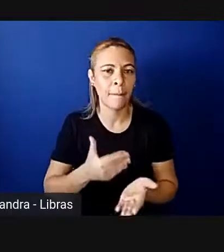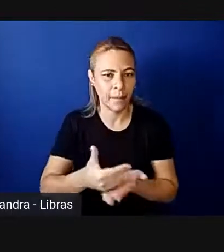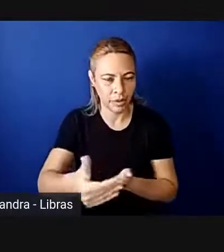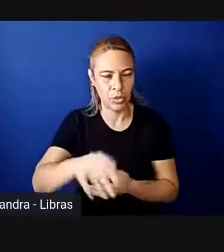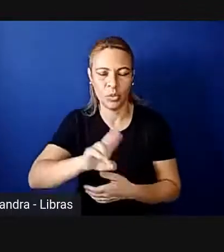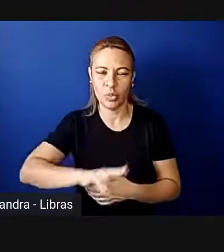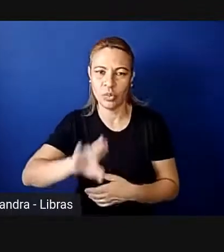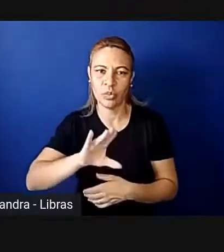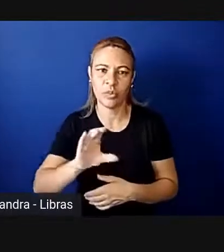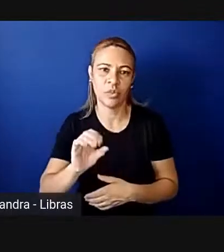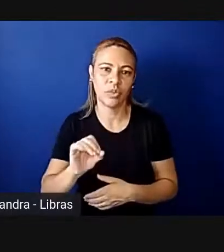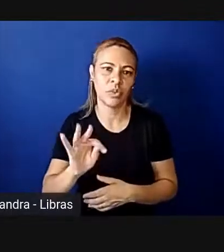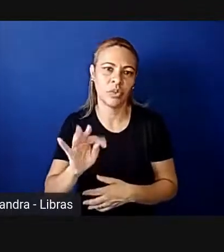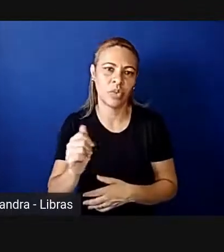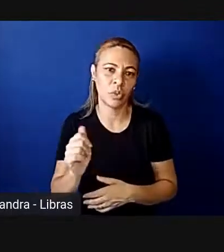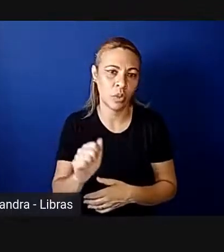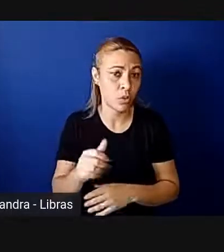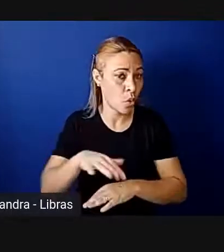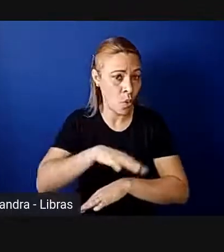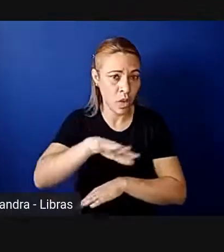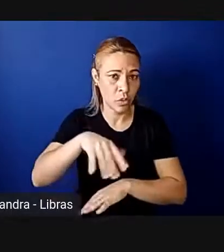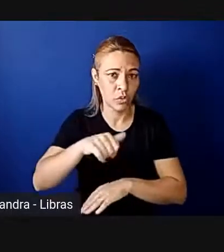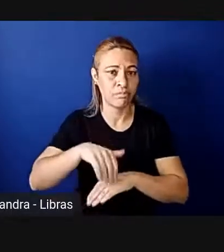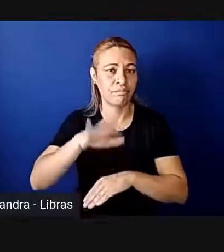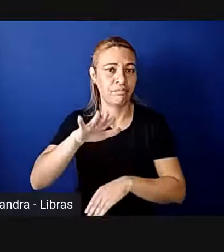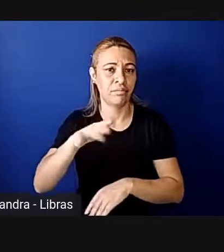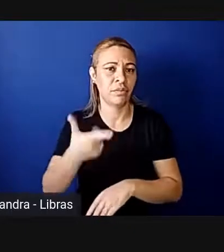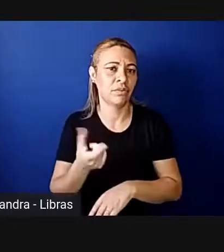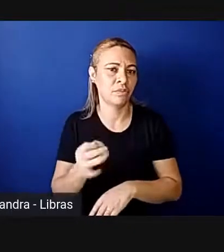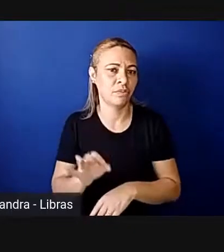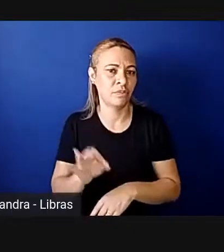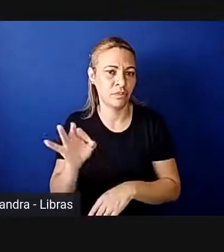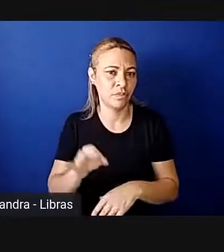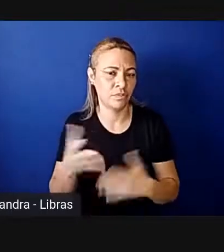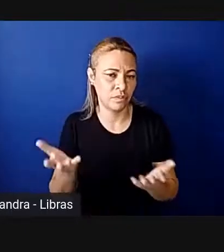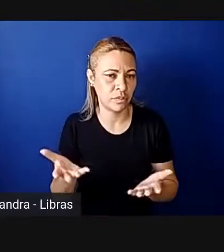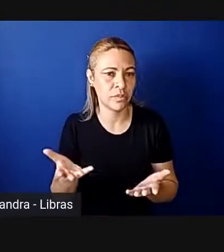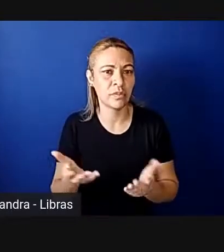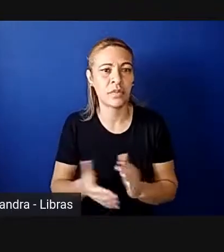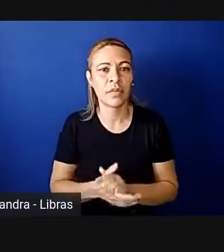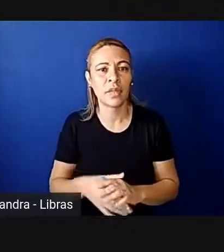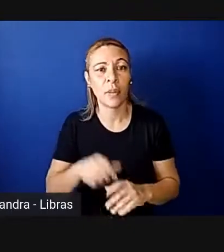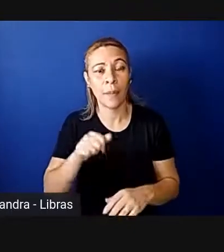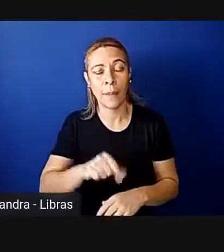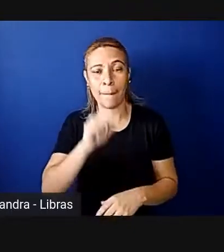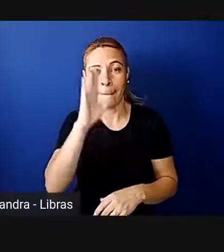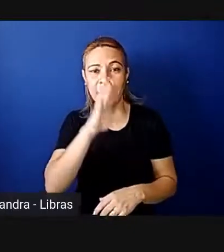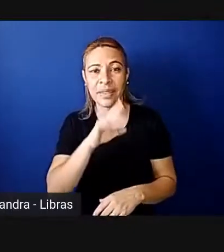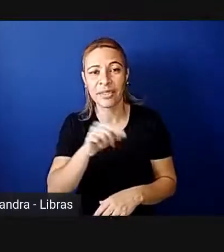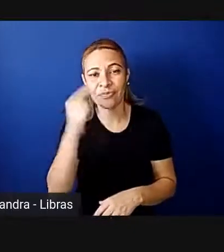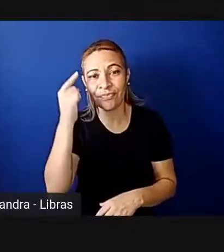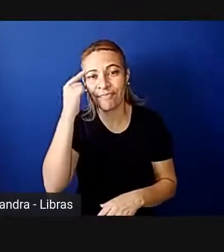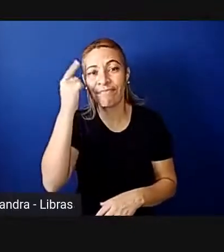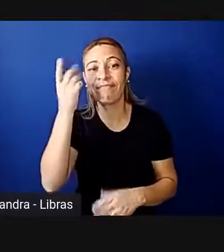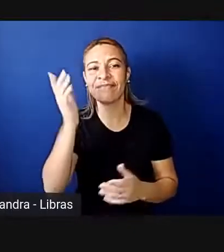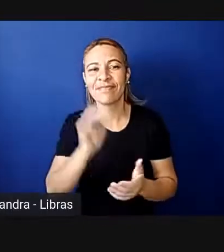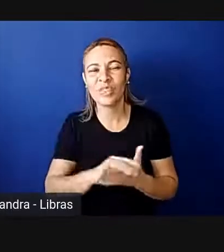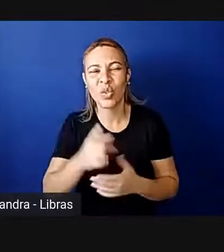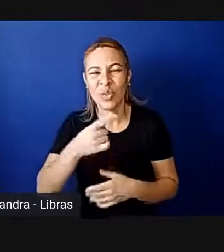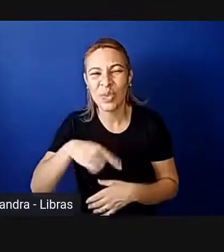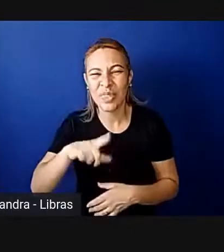vários estão acima de 40%, e o caso do Brasil, adivinhe, nós temos o pior